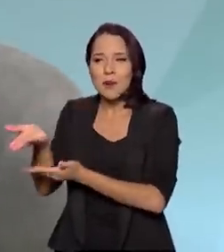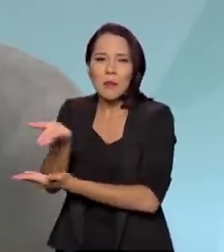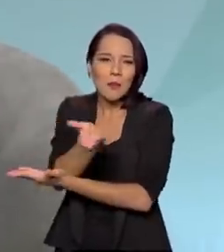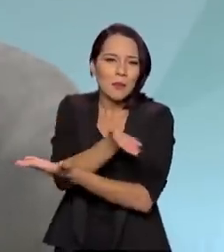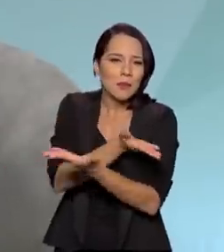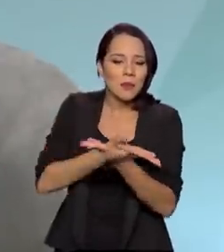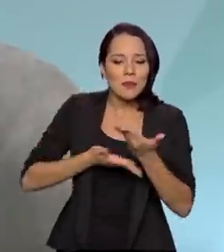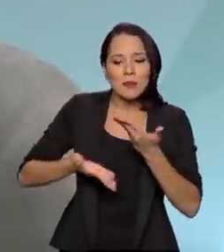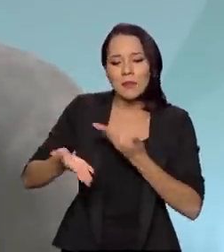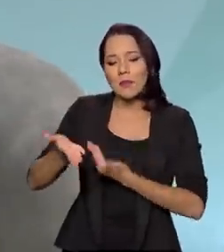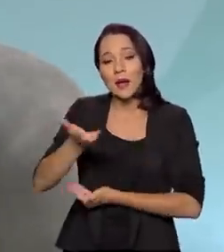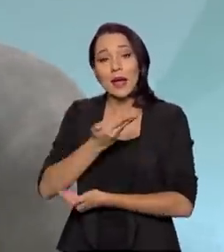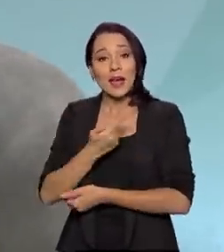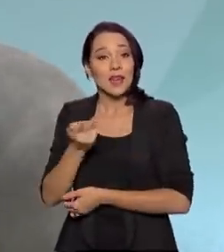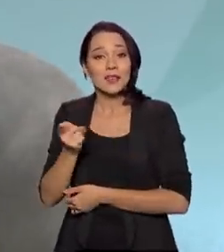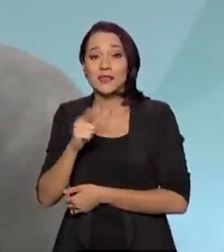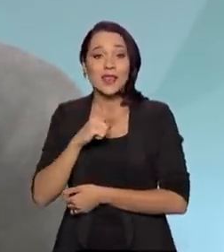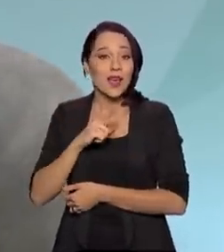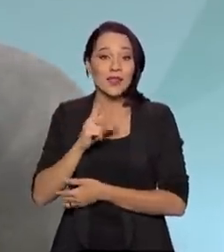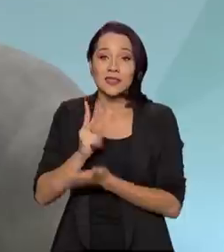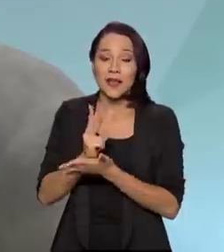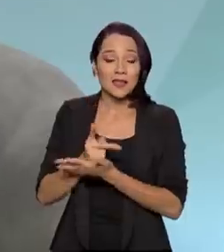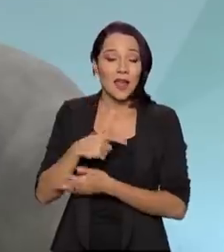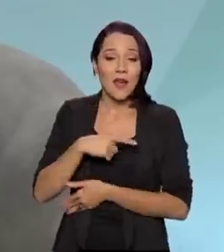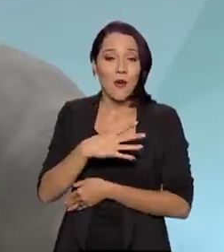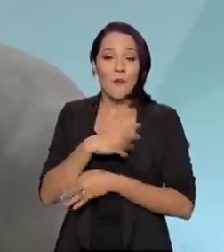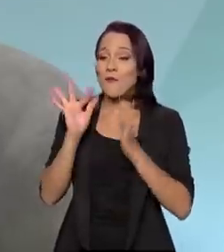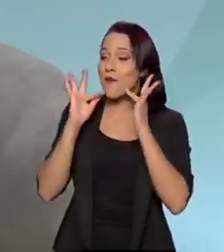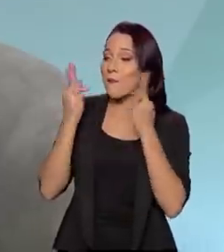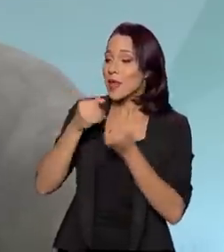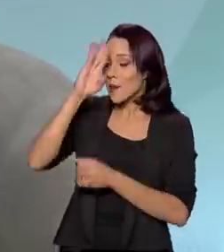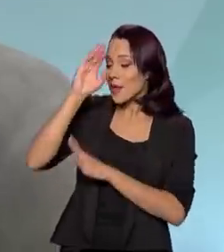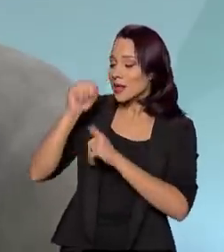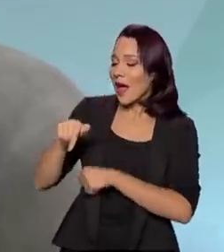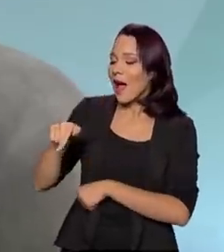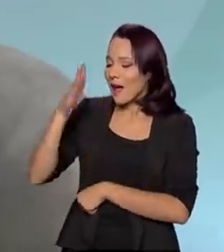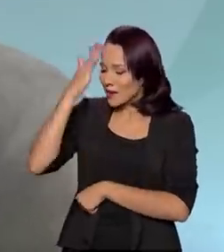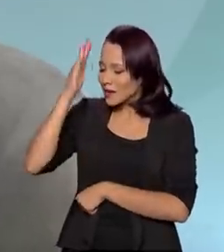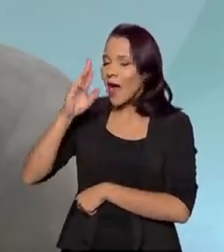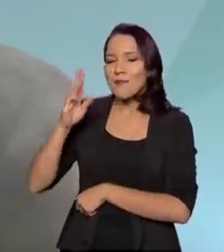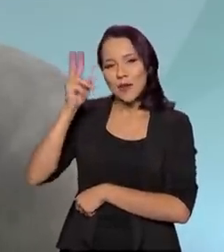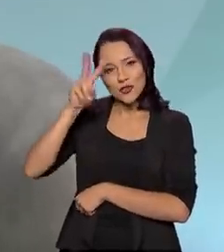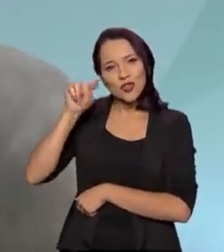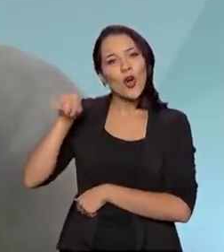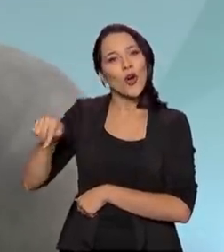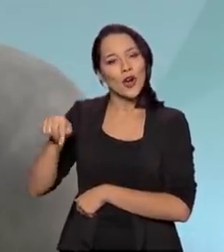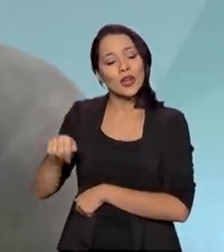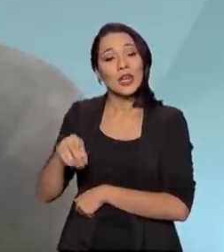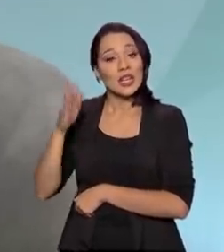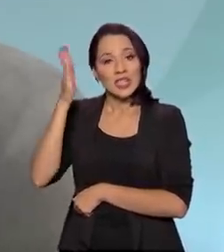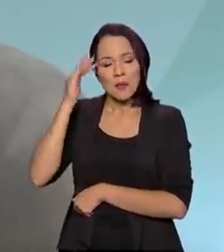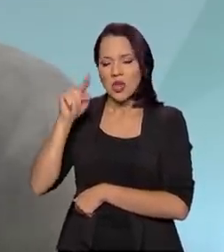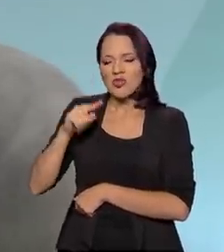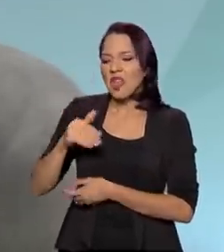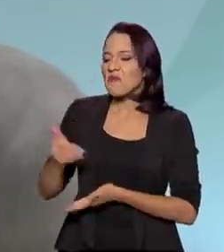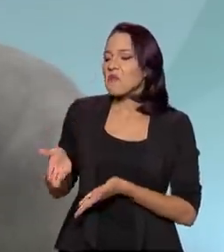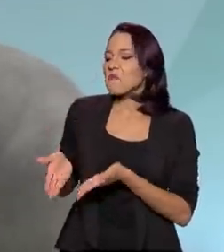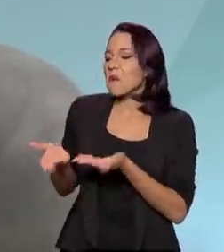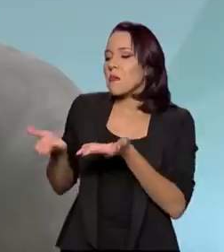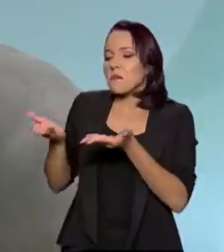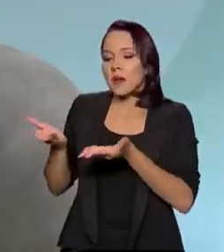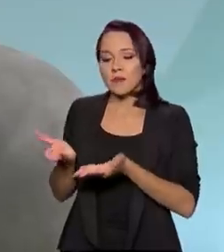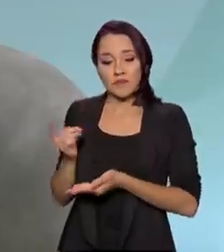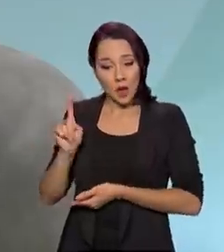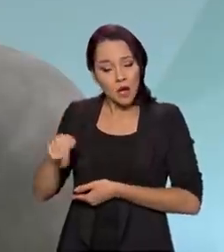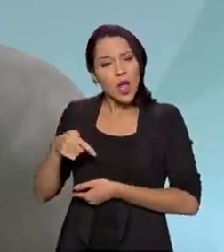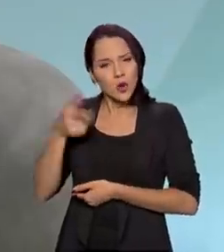A gente tem sempre um parente militar, que a gente sabe a história, sabe que não houve favorecimento, que não houve nada disso.